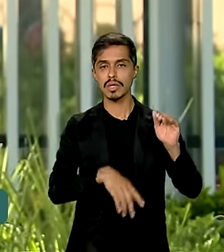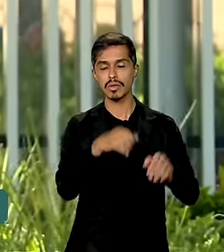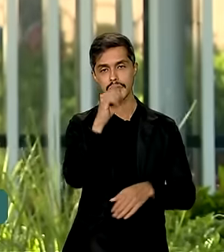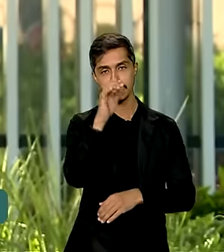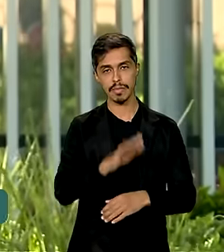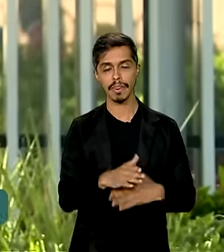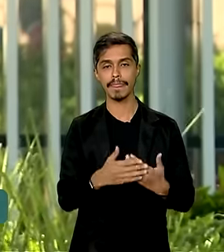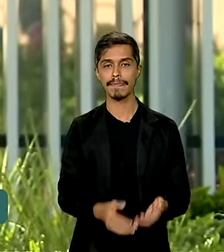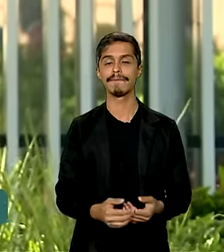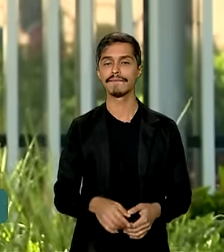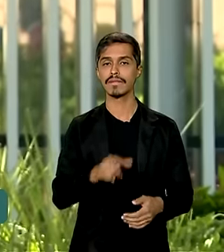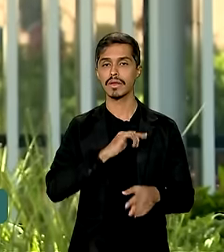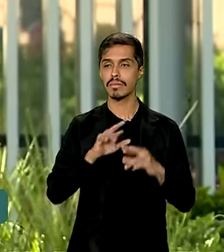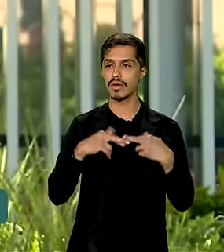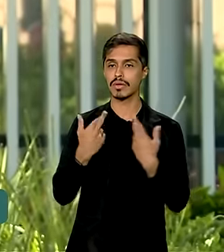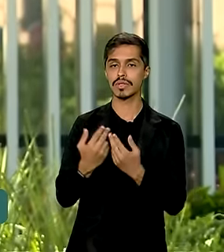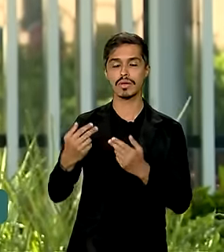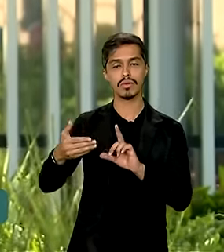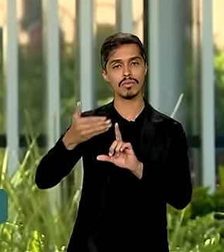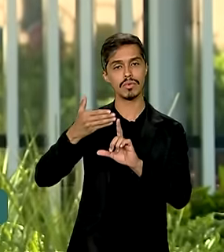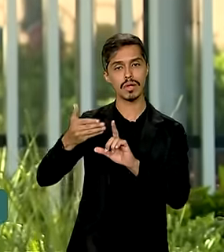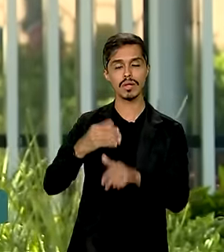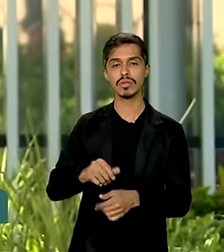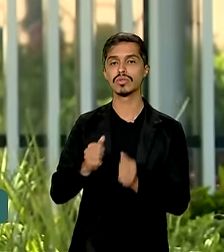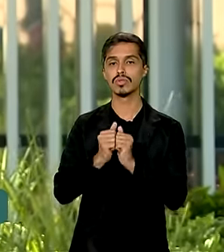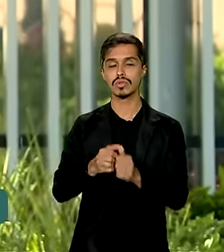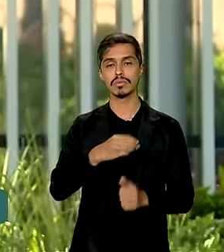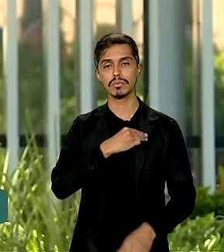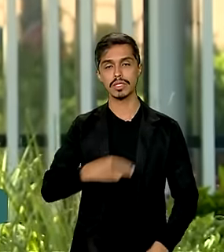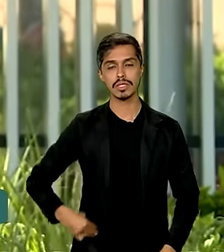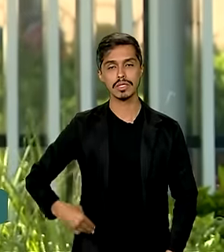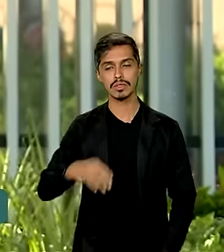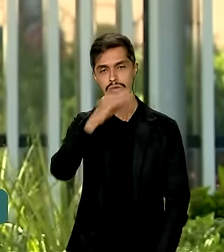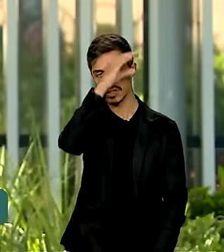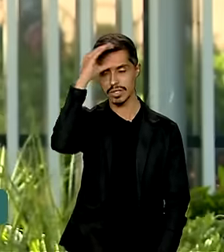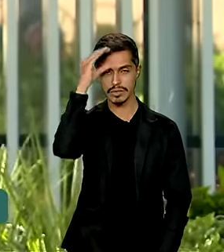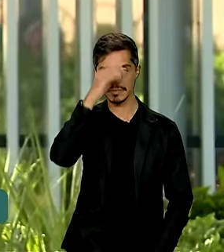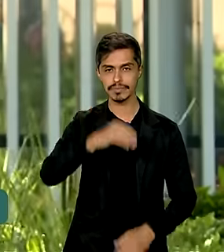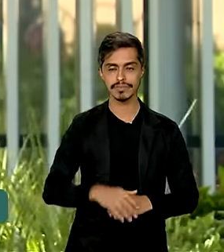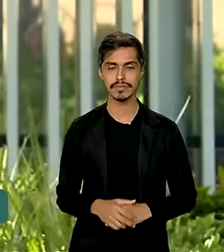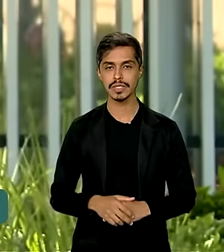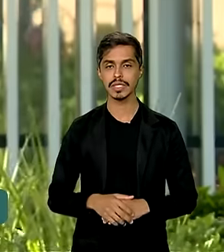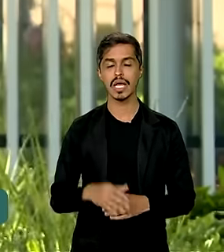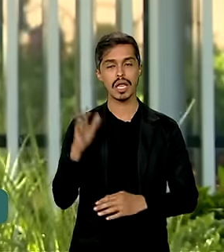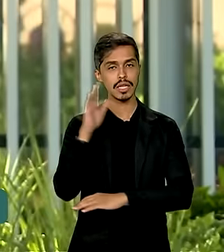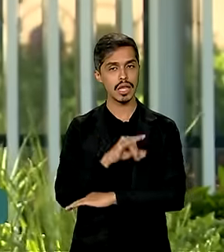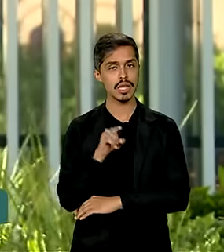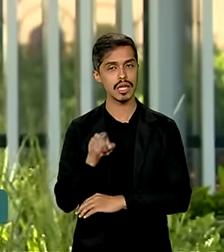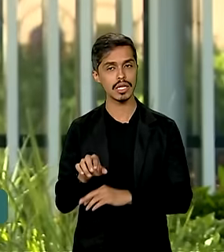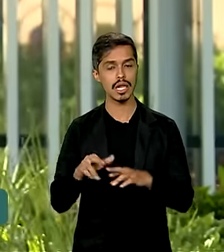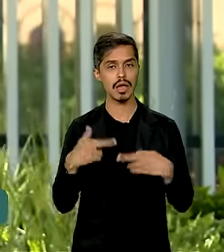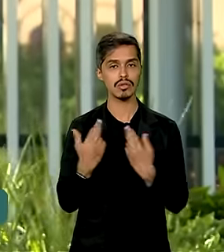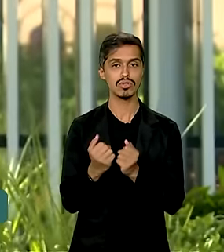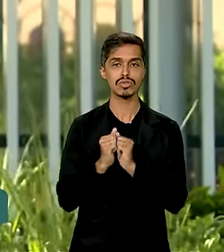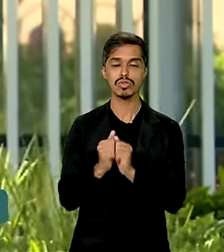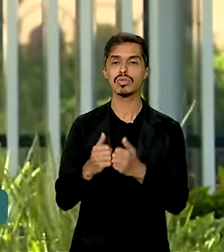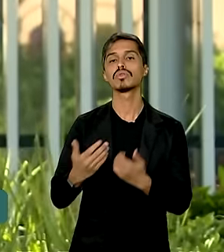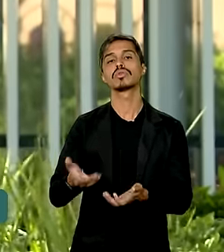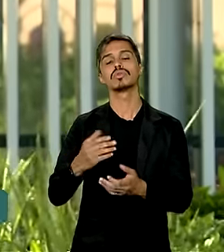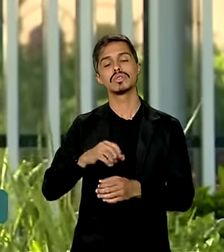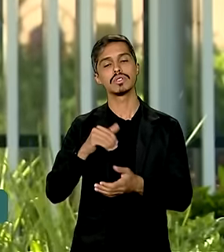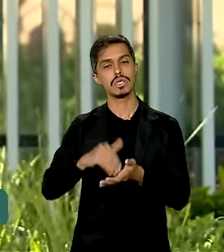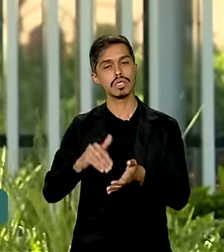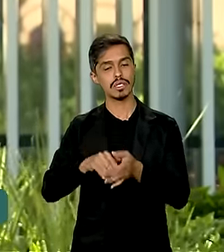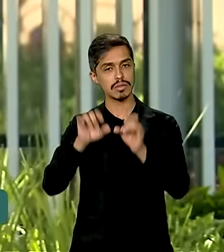e tem uma reunião por videoconferência com o ministro da Educação, Camilo Santana. À tarde, Lula se reúne com o secretário especial